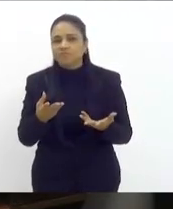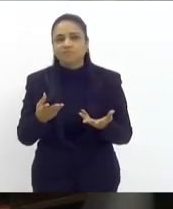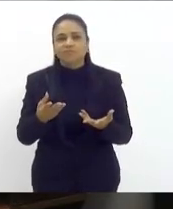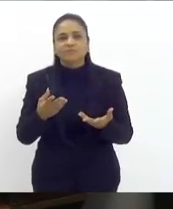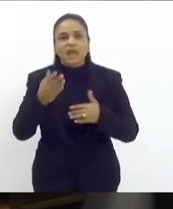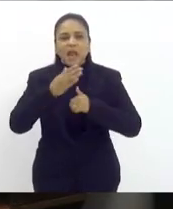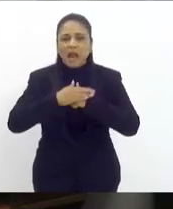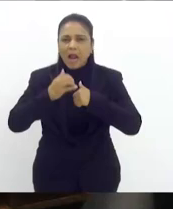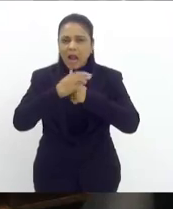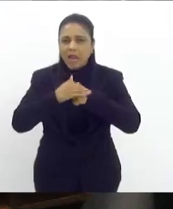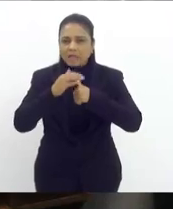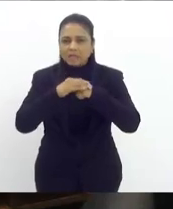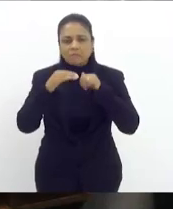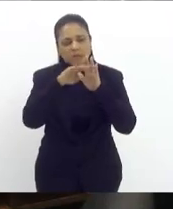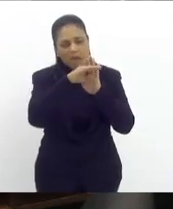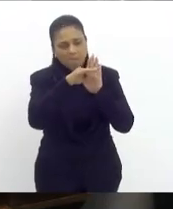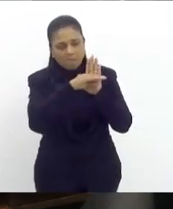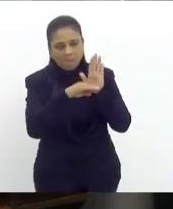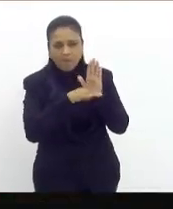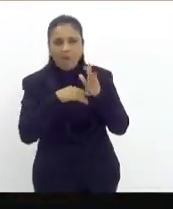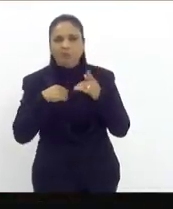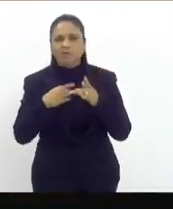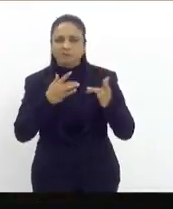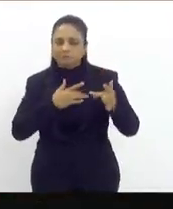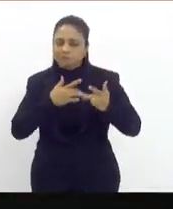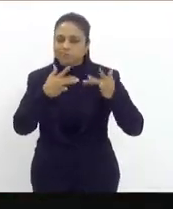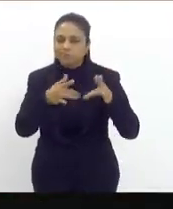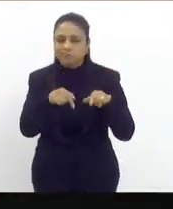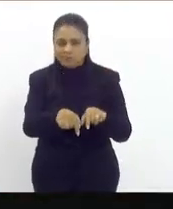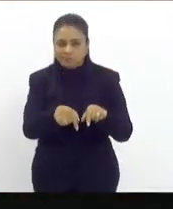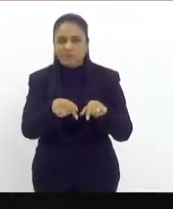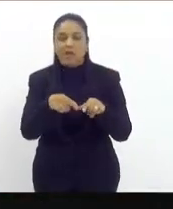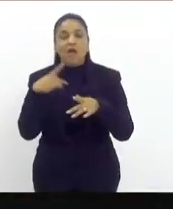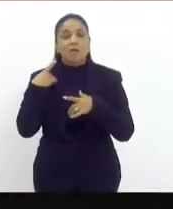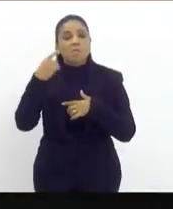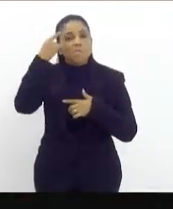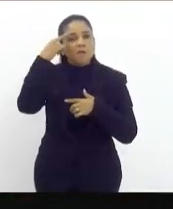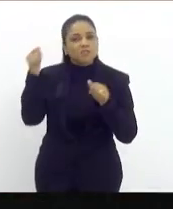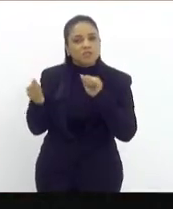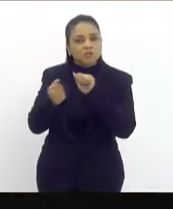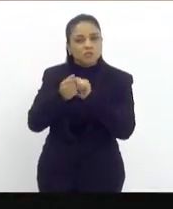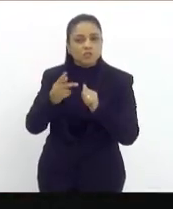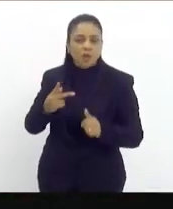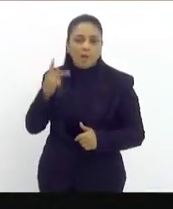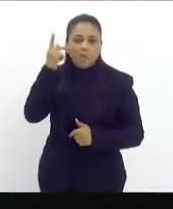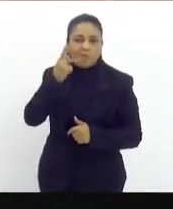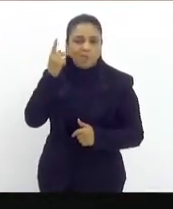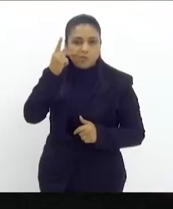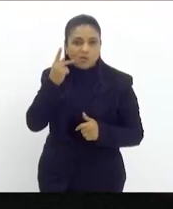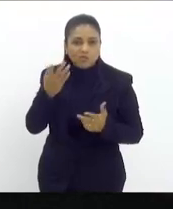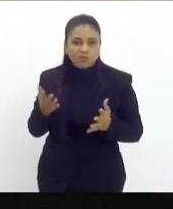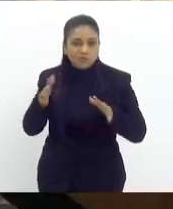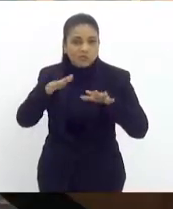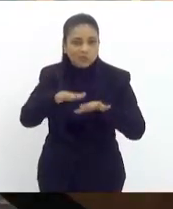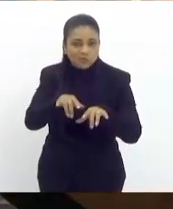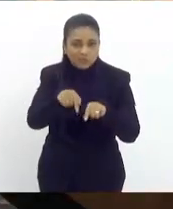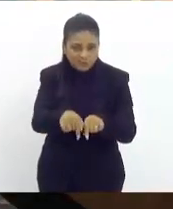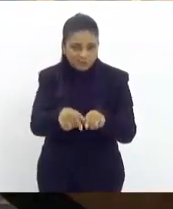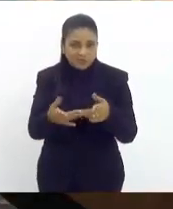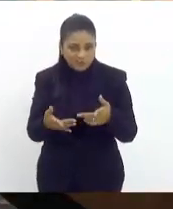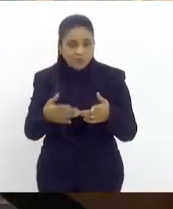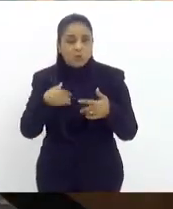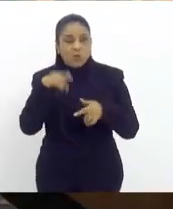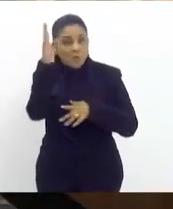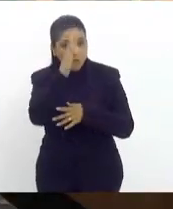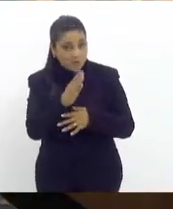carinho pela pauta que se solidarizem e pensem conosco a política de inserção o Brasil é um excelente receptor